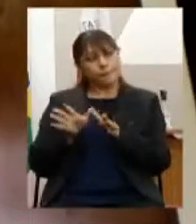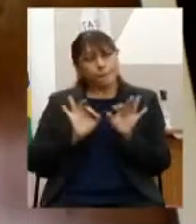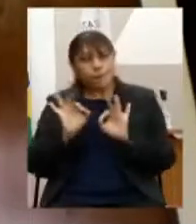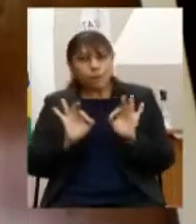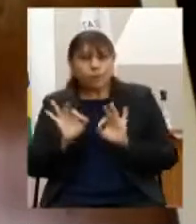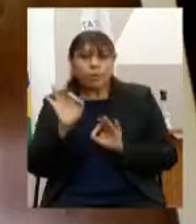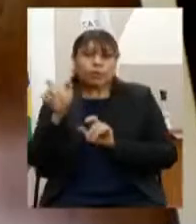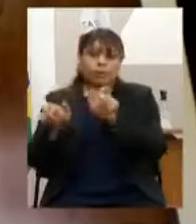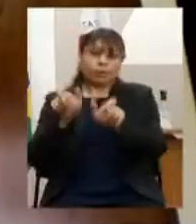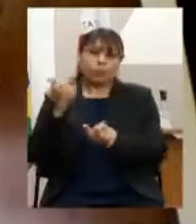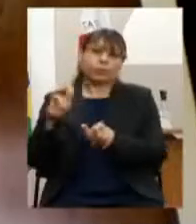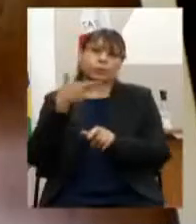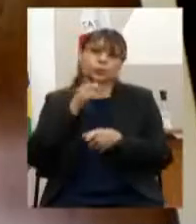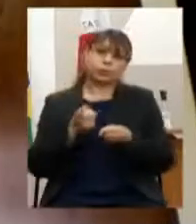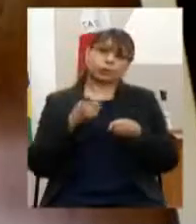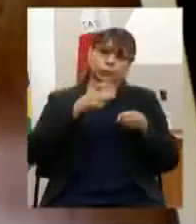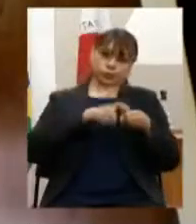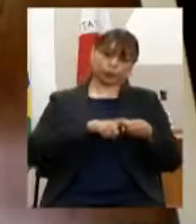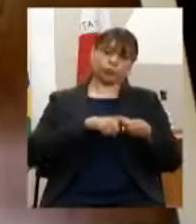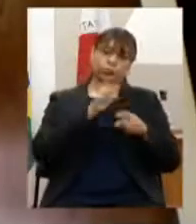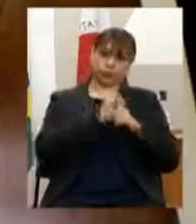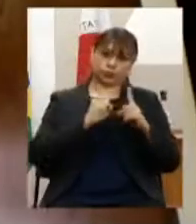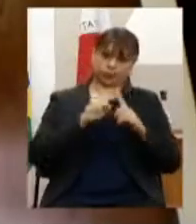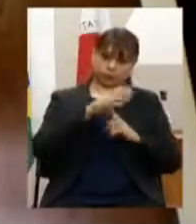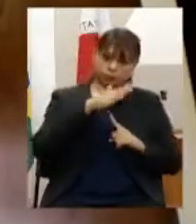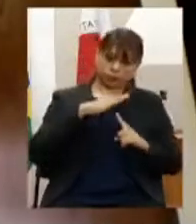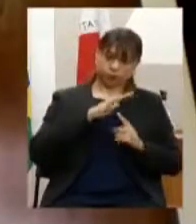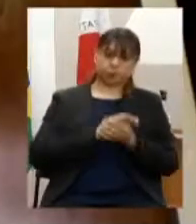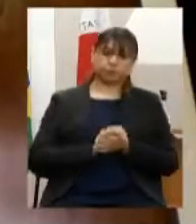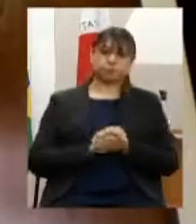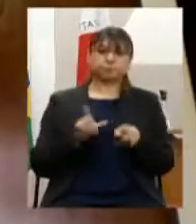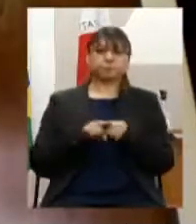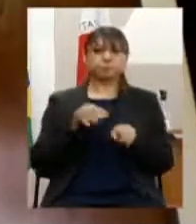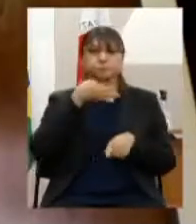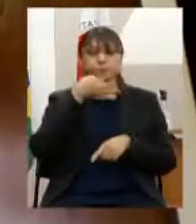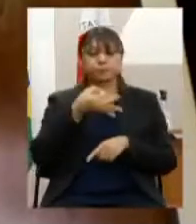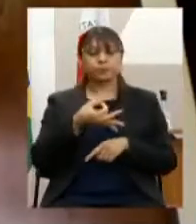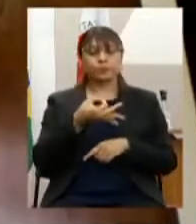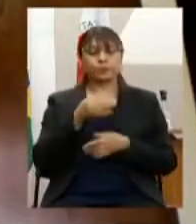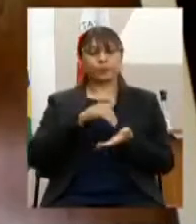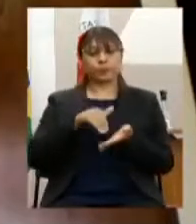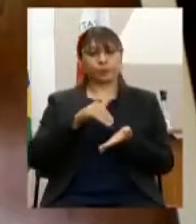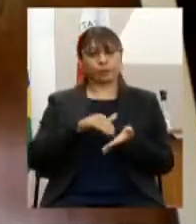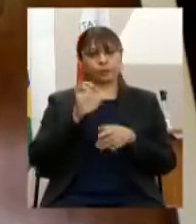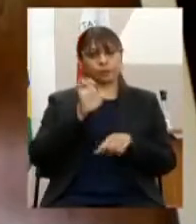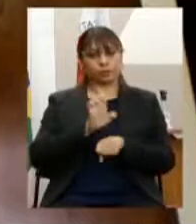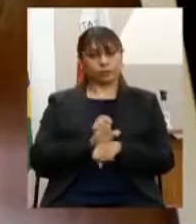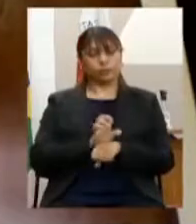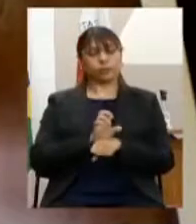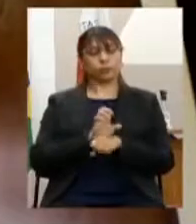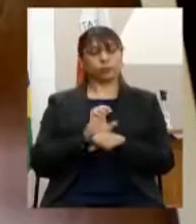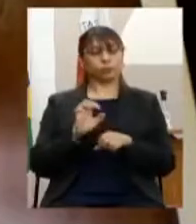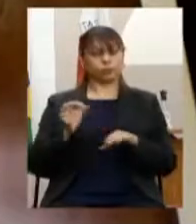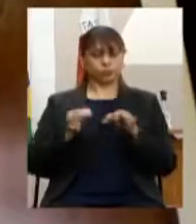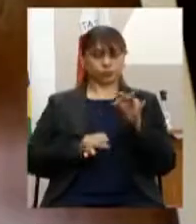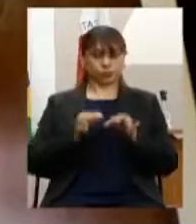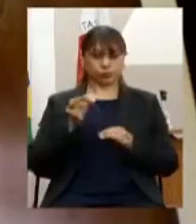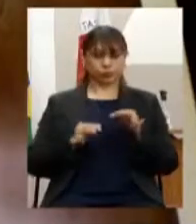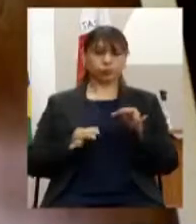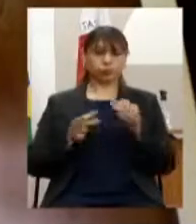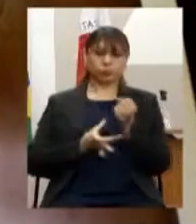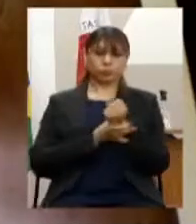recomendar a Secretaria de Estado de Justiça e Segurança Pública SEJUSC